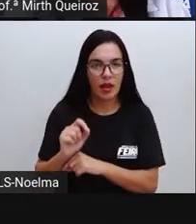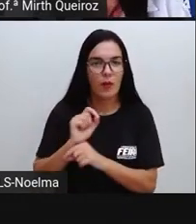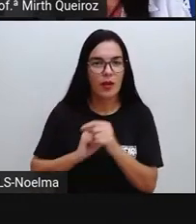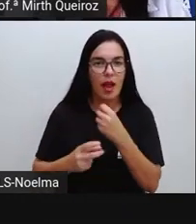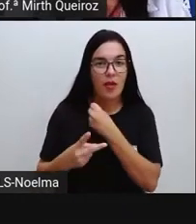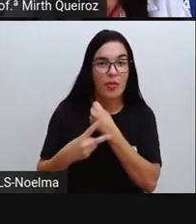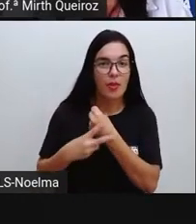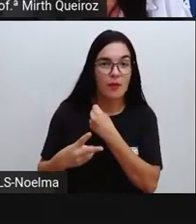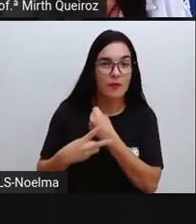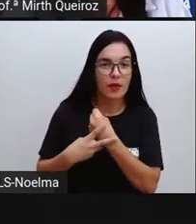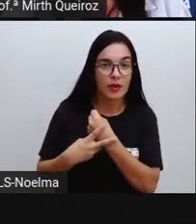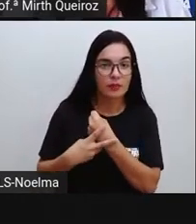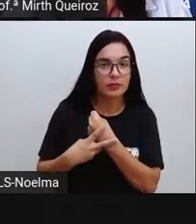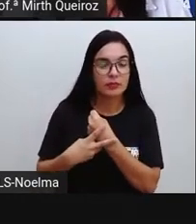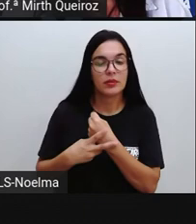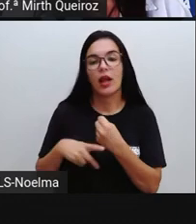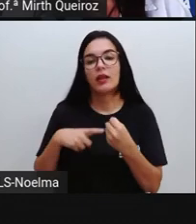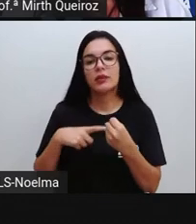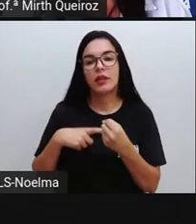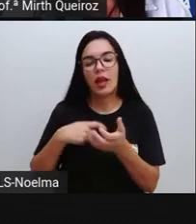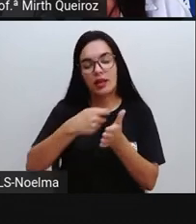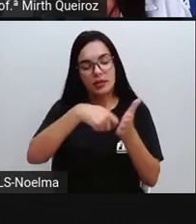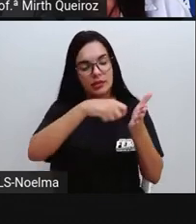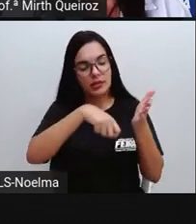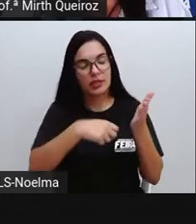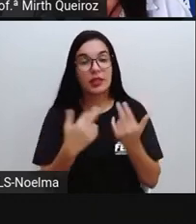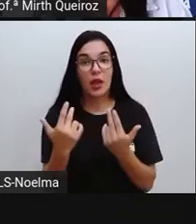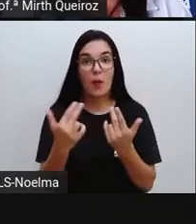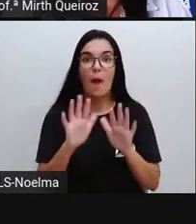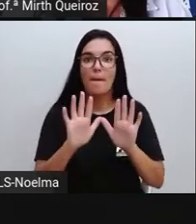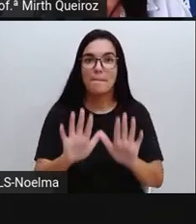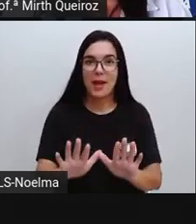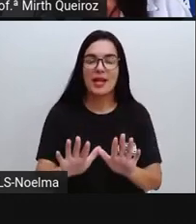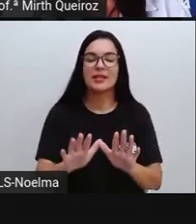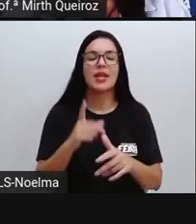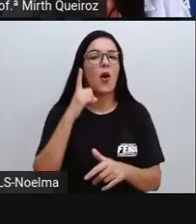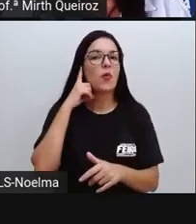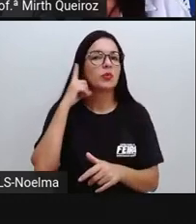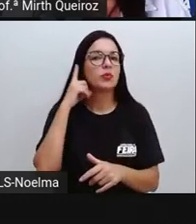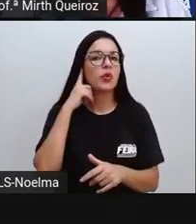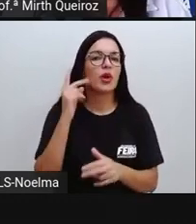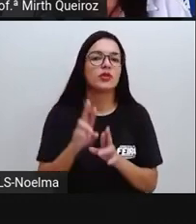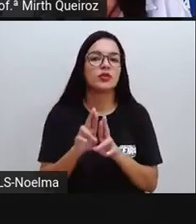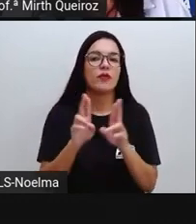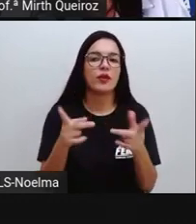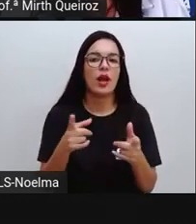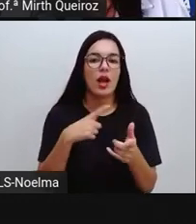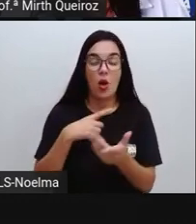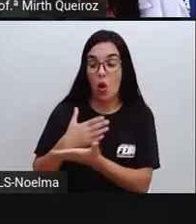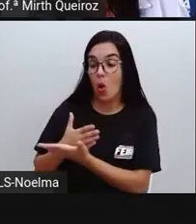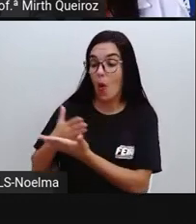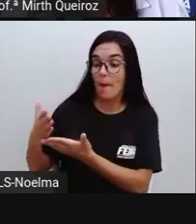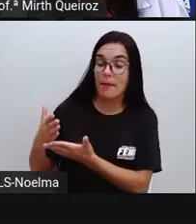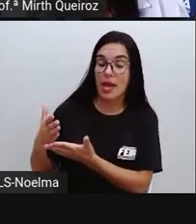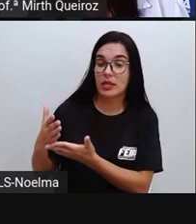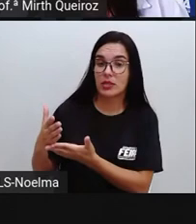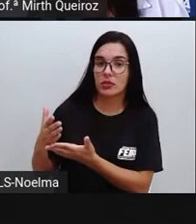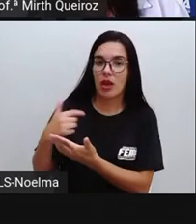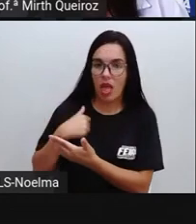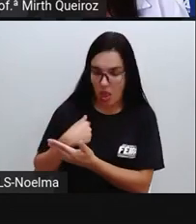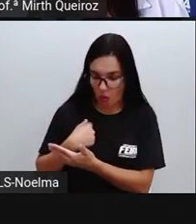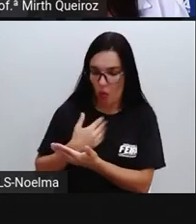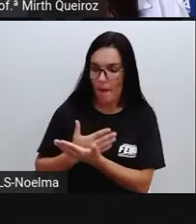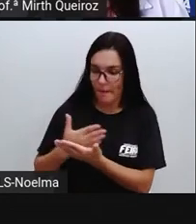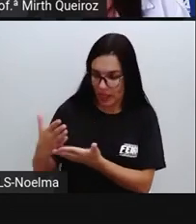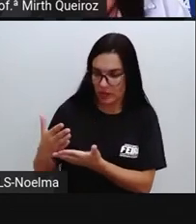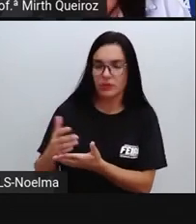é diferente. A escrita é a mesma, porém, o som é diferente. Começo e começo. Começo de verbo, do